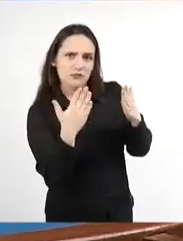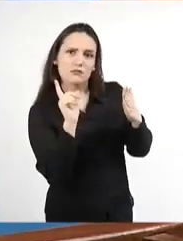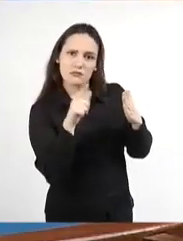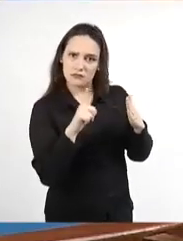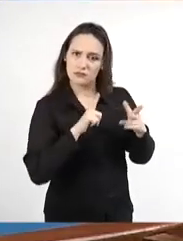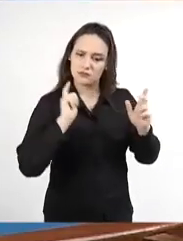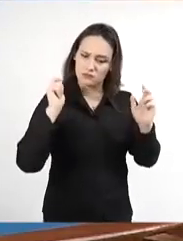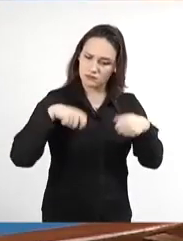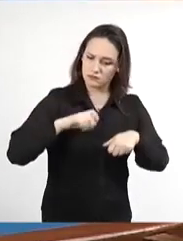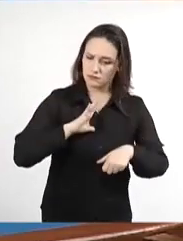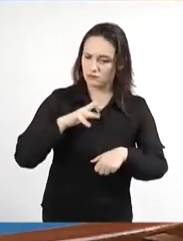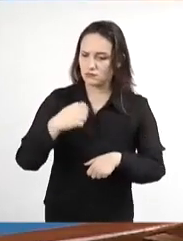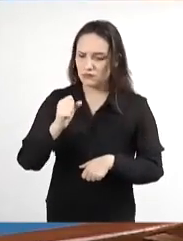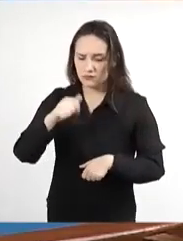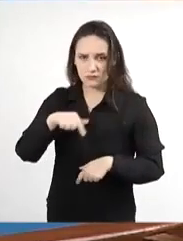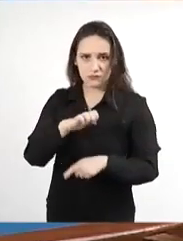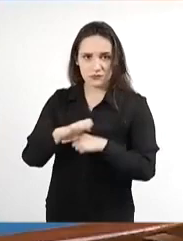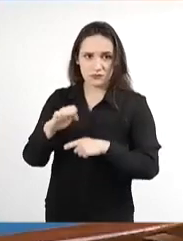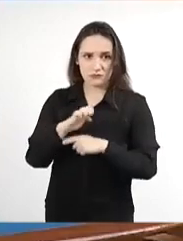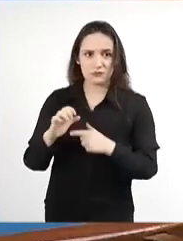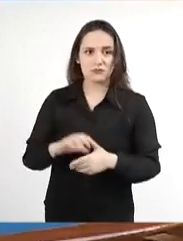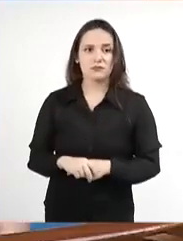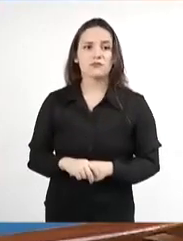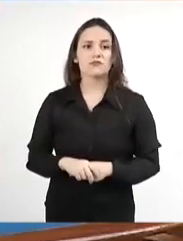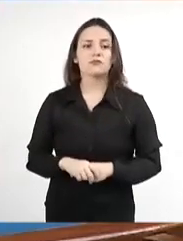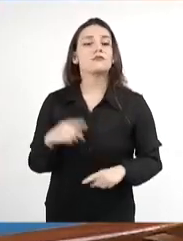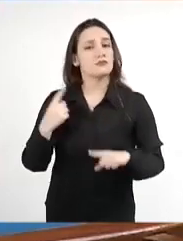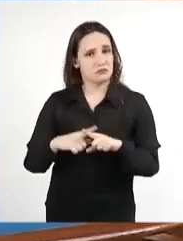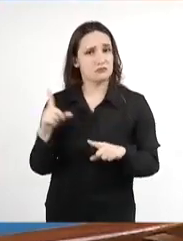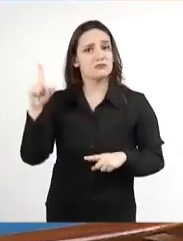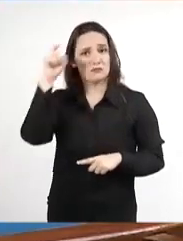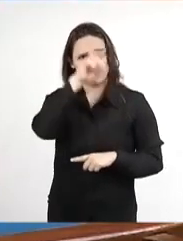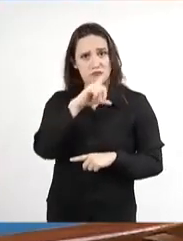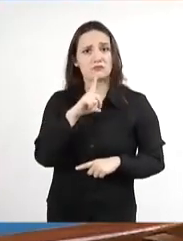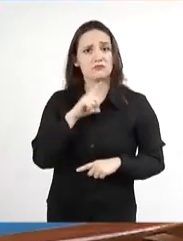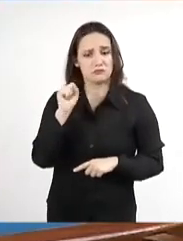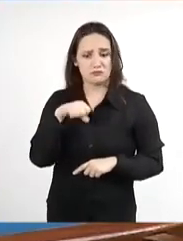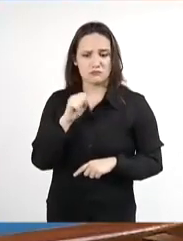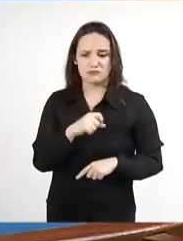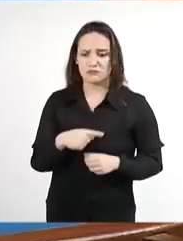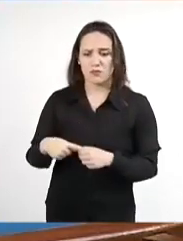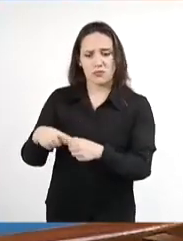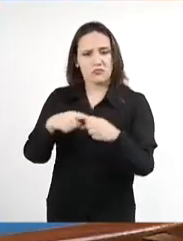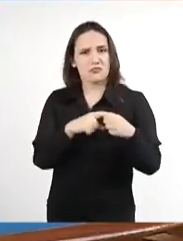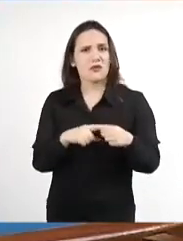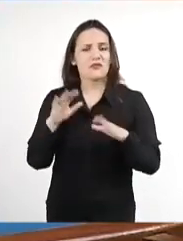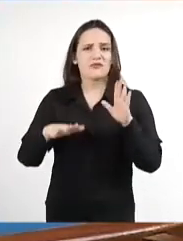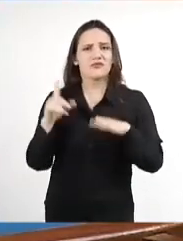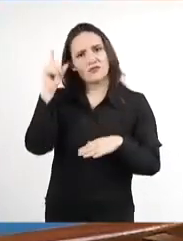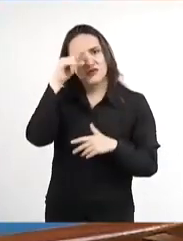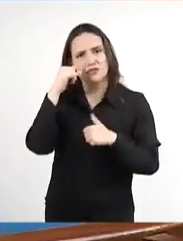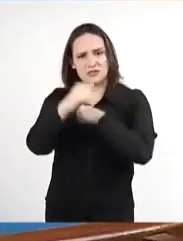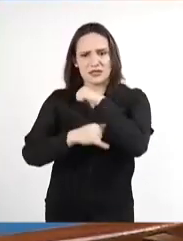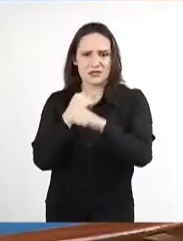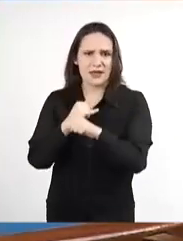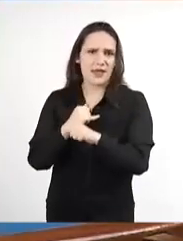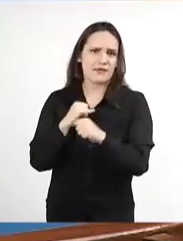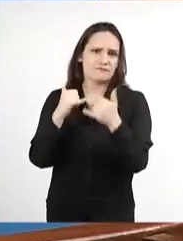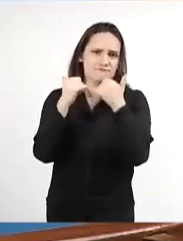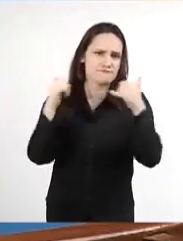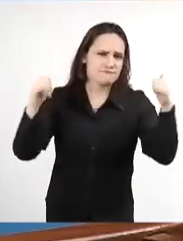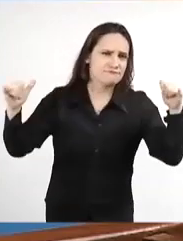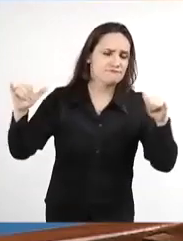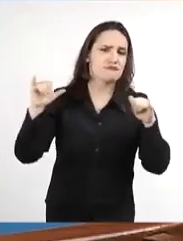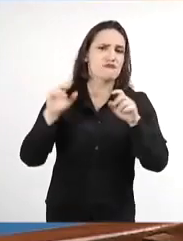competência e galardia no nosso Estado, em que pese todas as dificuldades que os municípios têm, os acessos que municípios têm, inclusive no